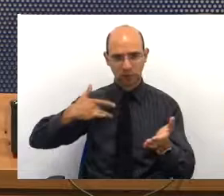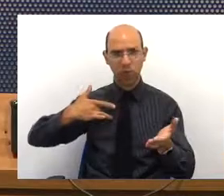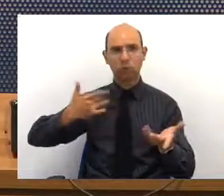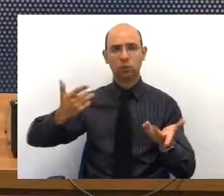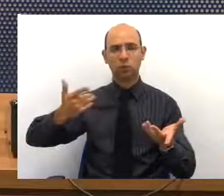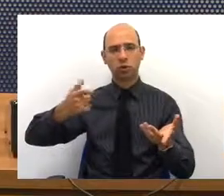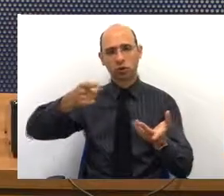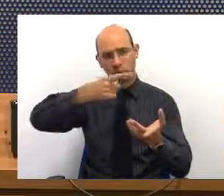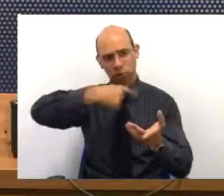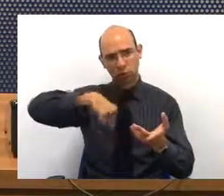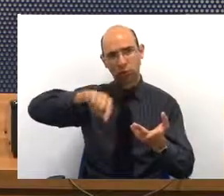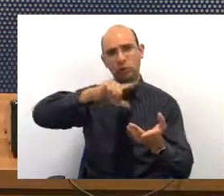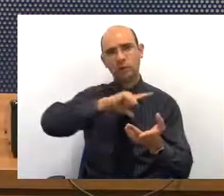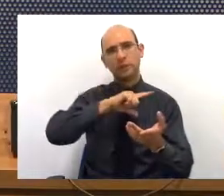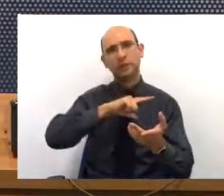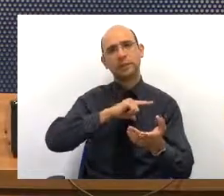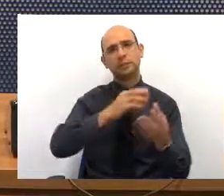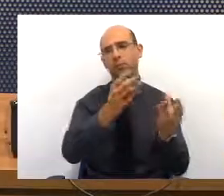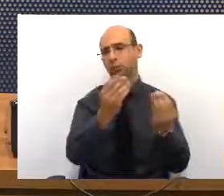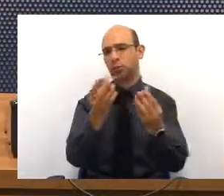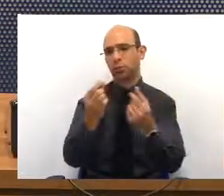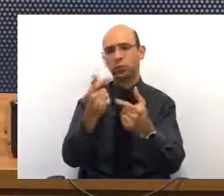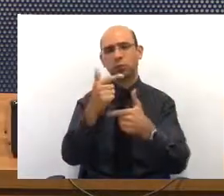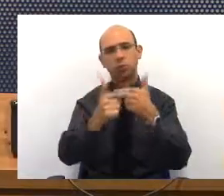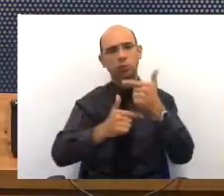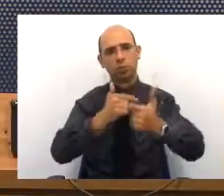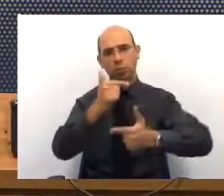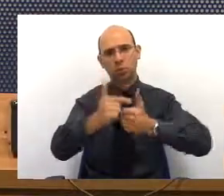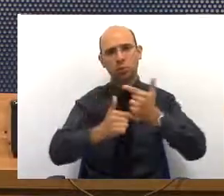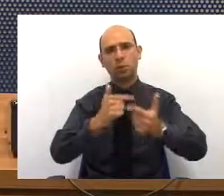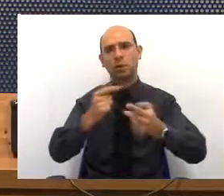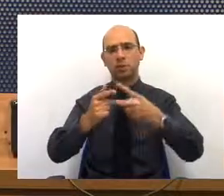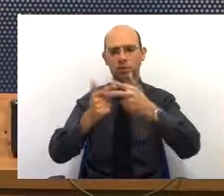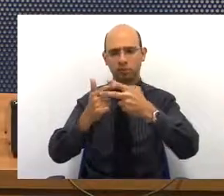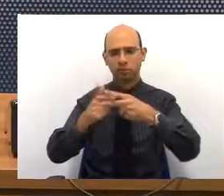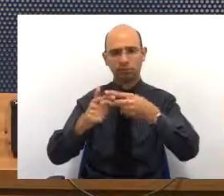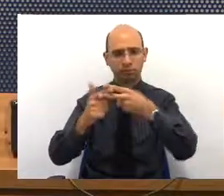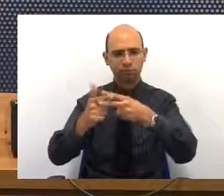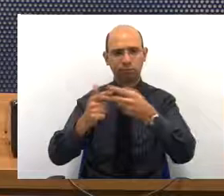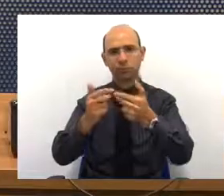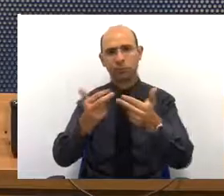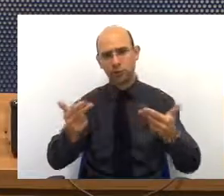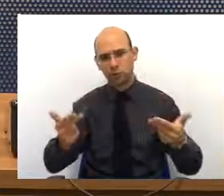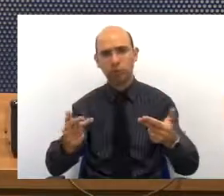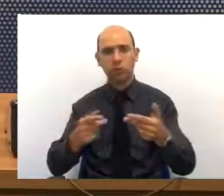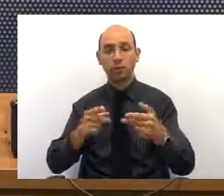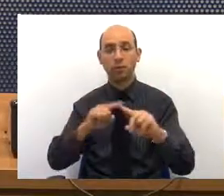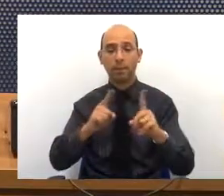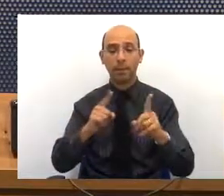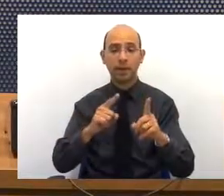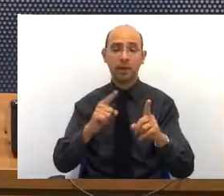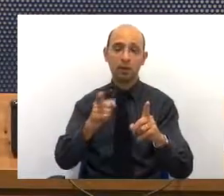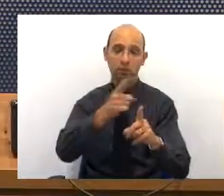nós temos ainda muito problema de manutenção. como que a gente tem procurado resolver?